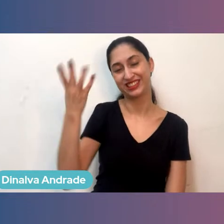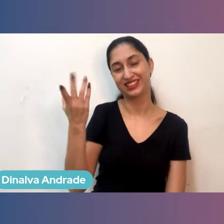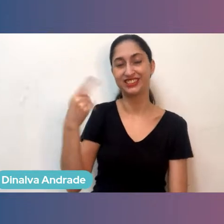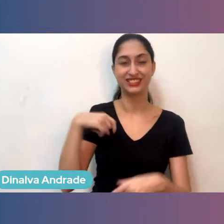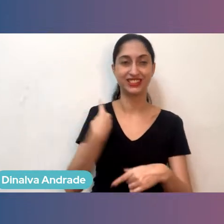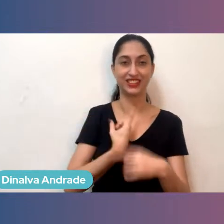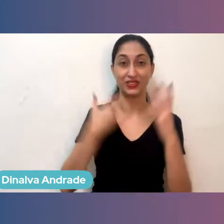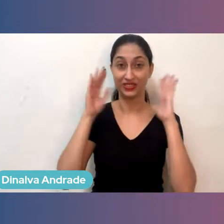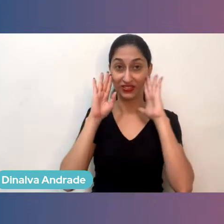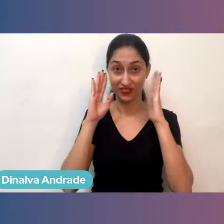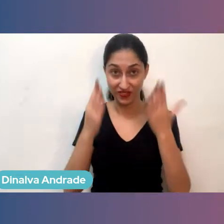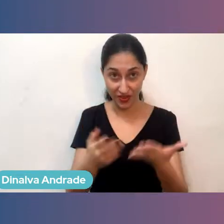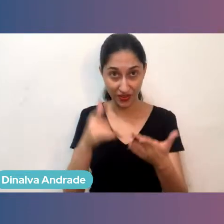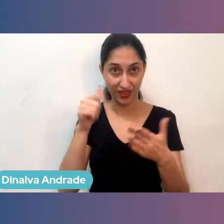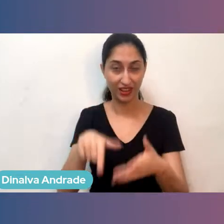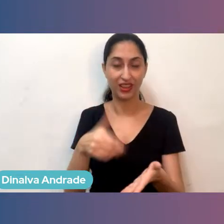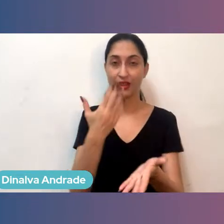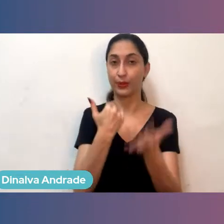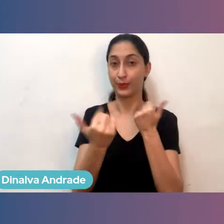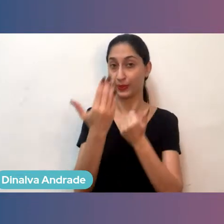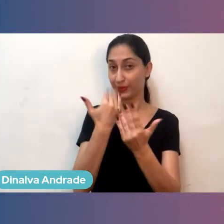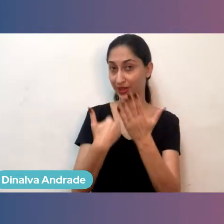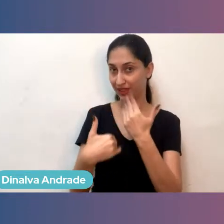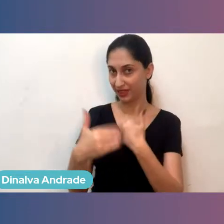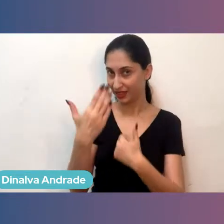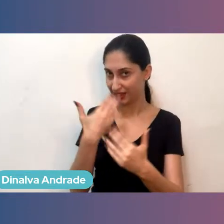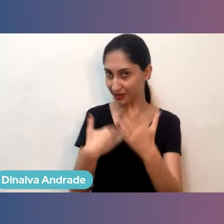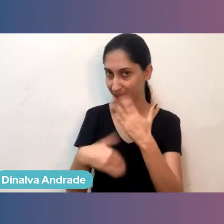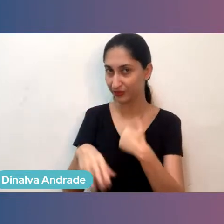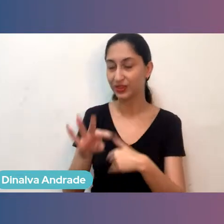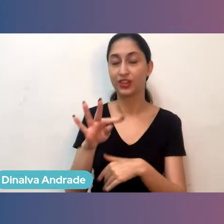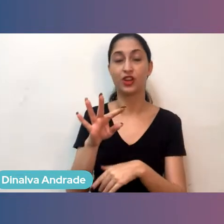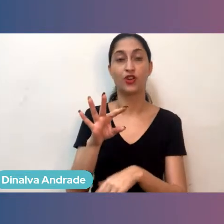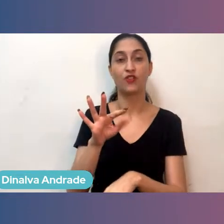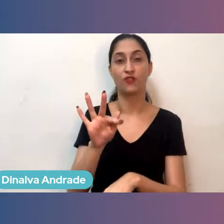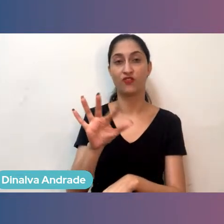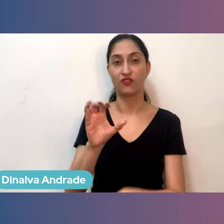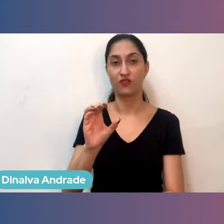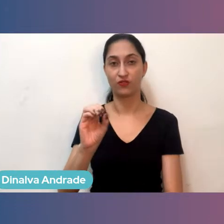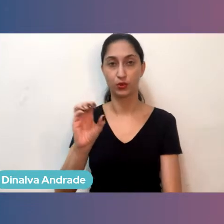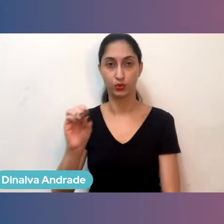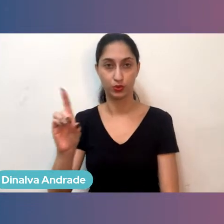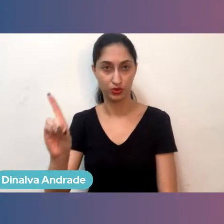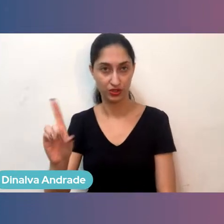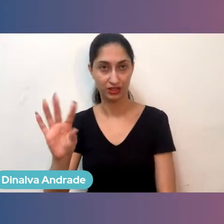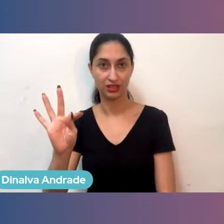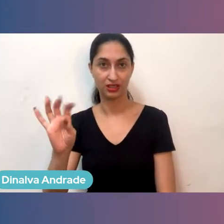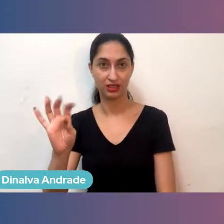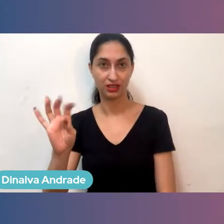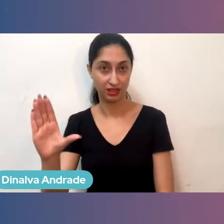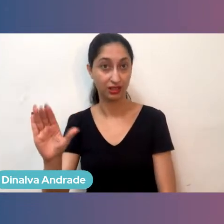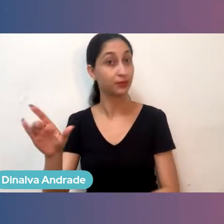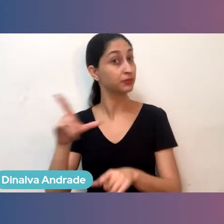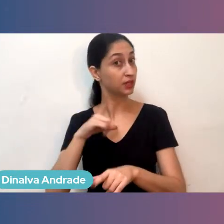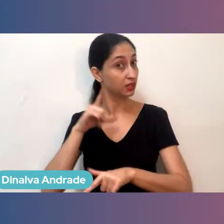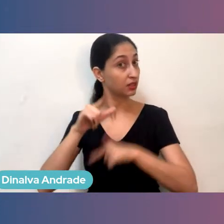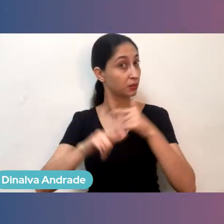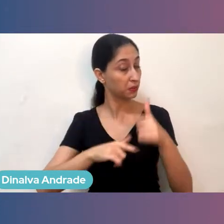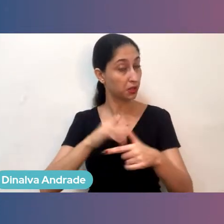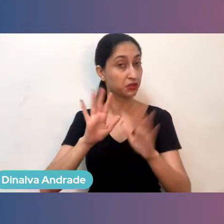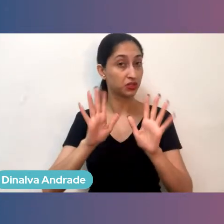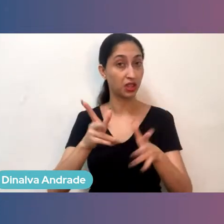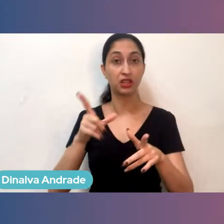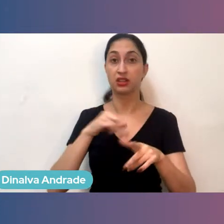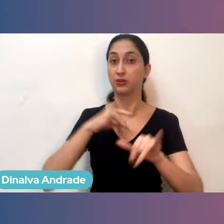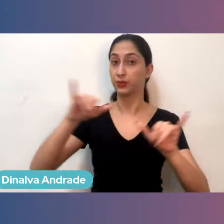de alimentos, foodtech, surgindo e atuando também, e existe grandes possibilidades